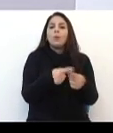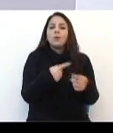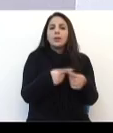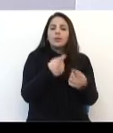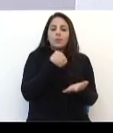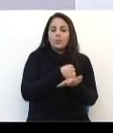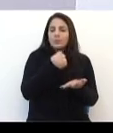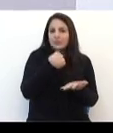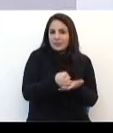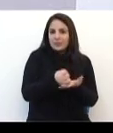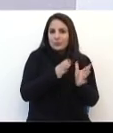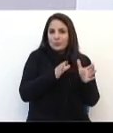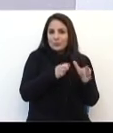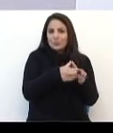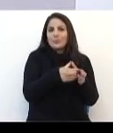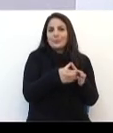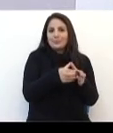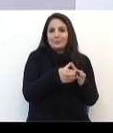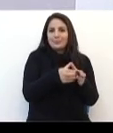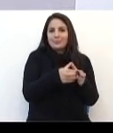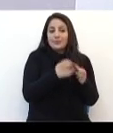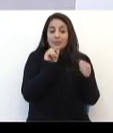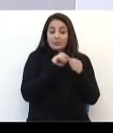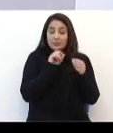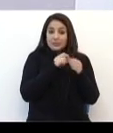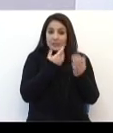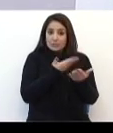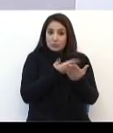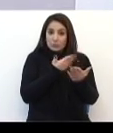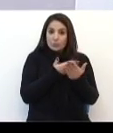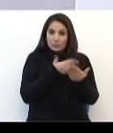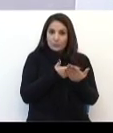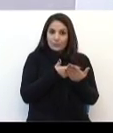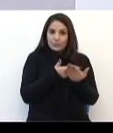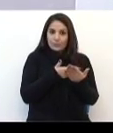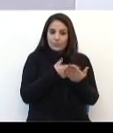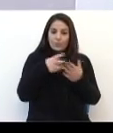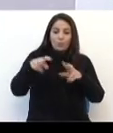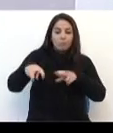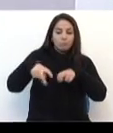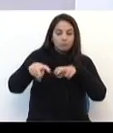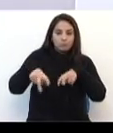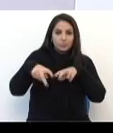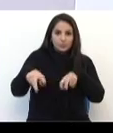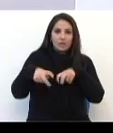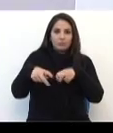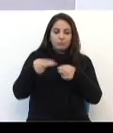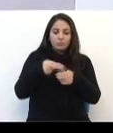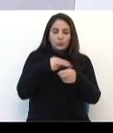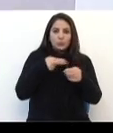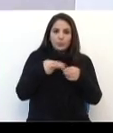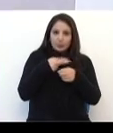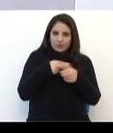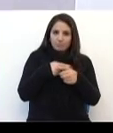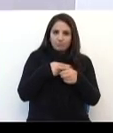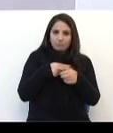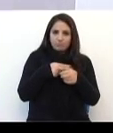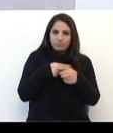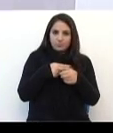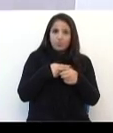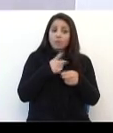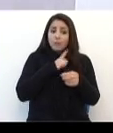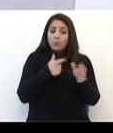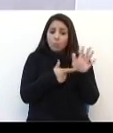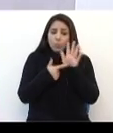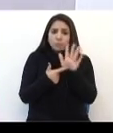que foi contratado a equipe para fazer o estudo da mobilidade rural e urbana e teve apontamento e não foi implantado.